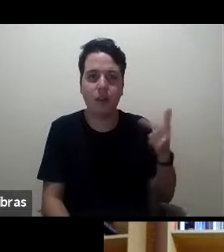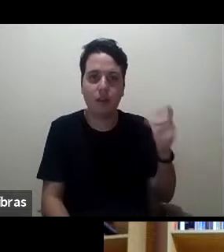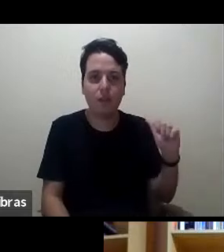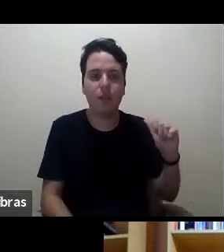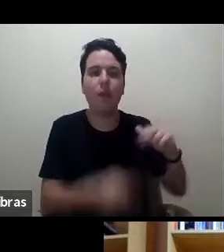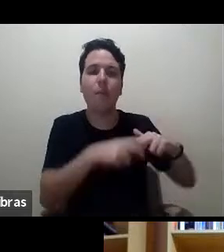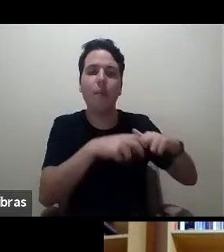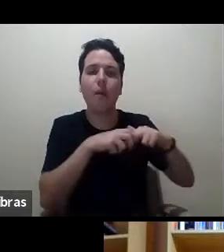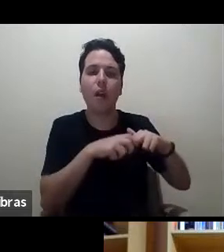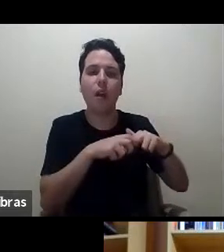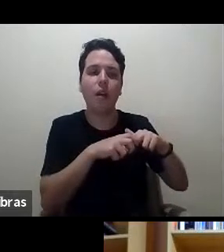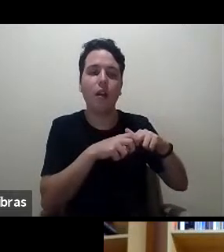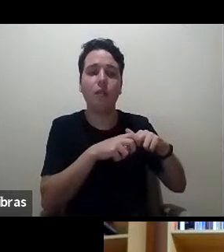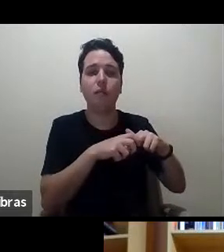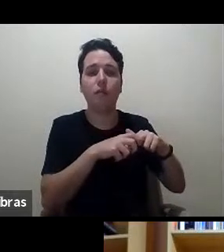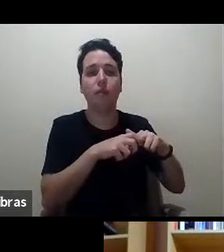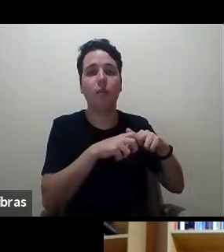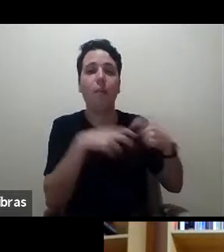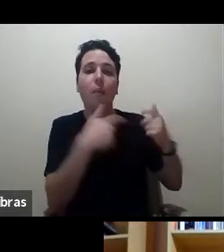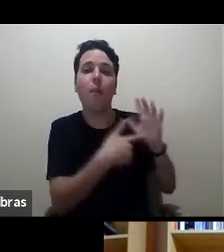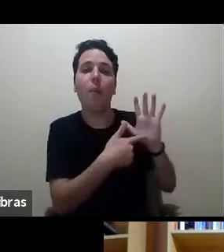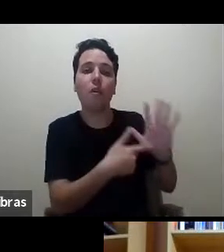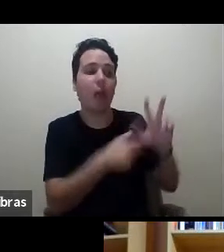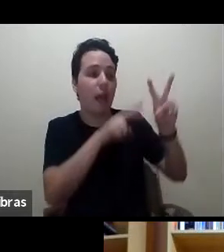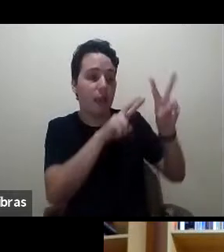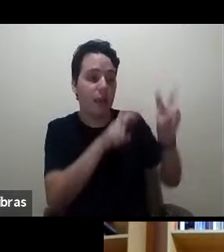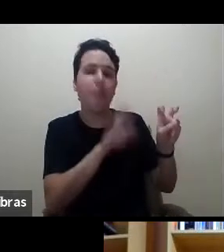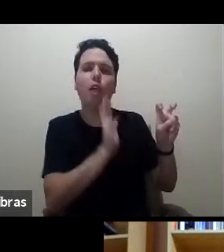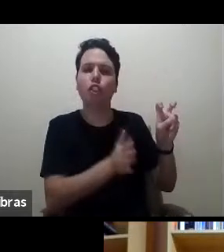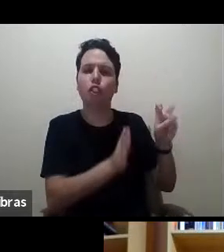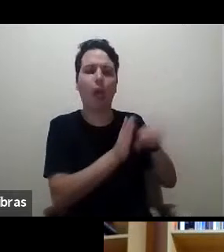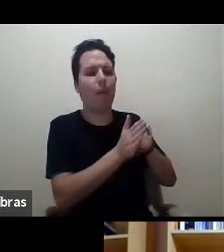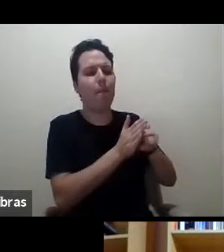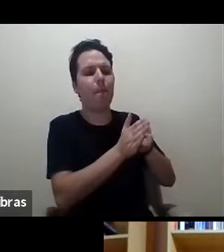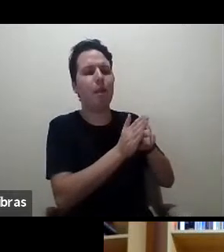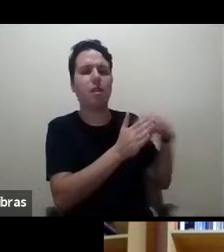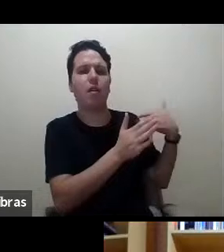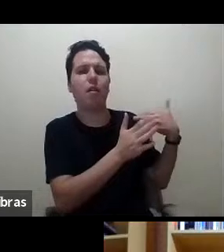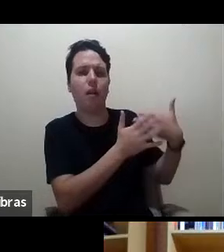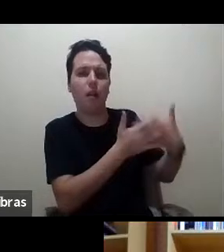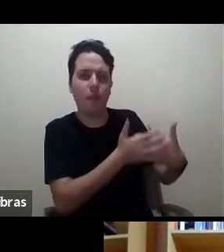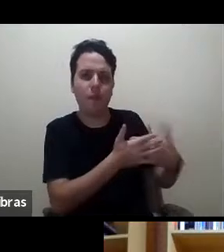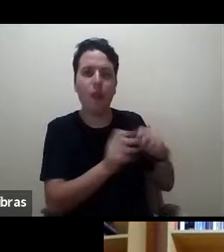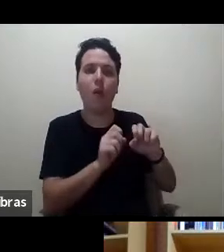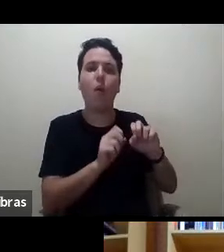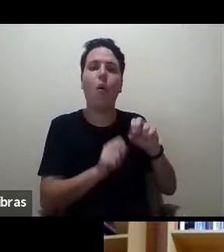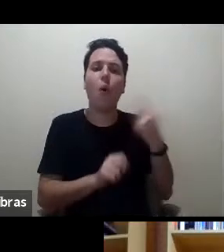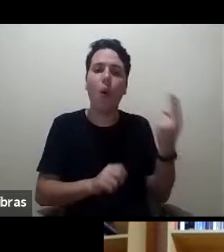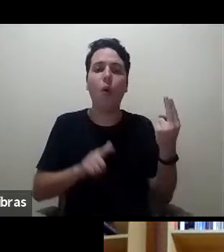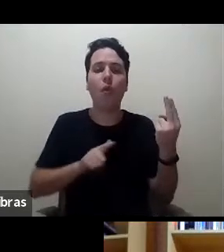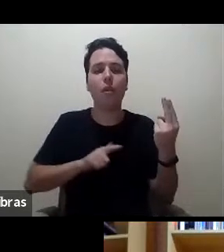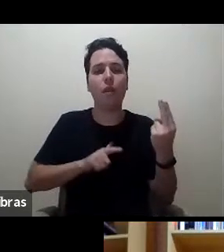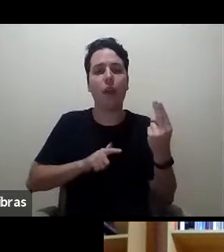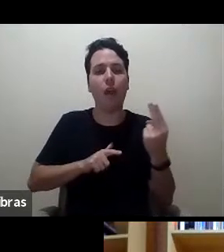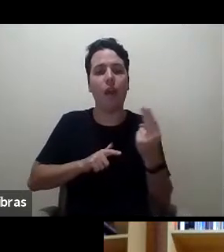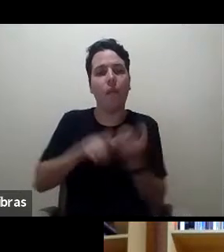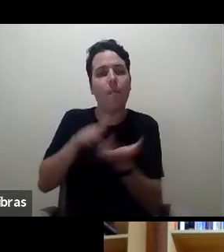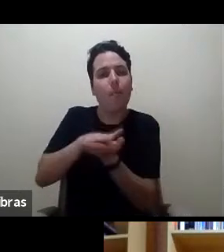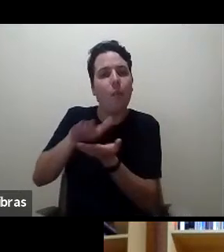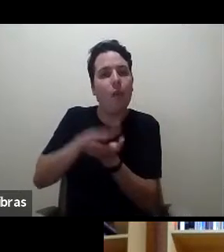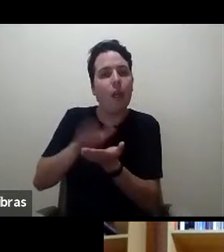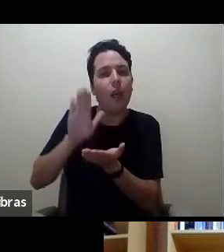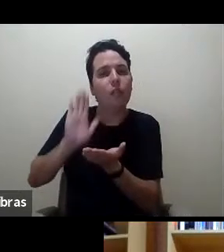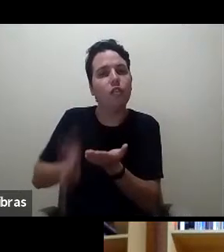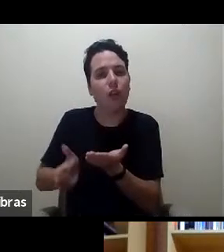pesquisando há um tempo, ou porque têm escritos que se relacionam a favor, em contra,